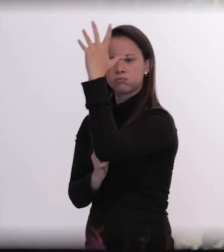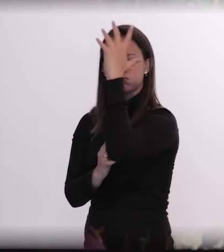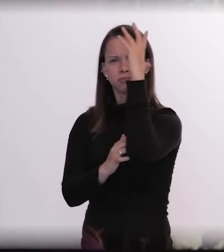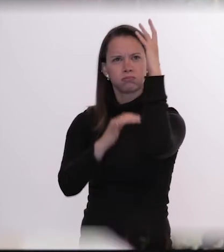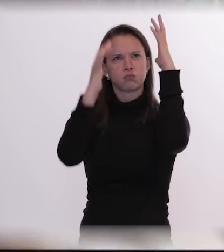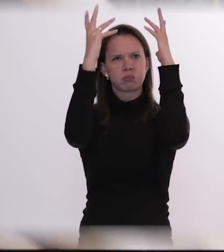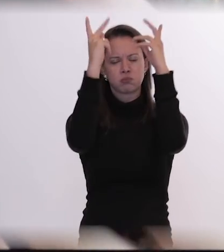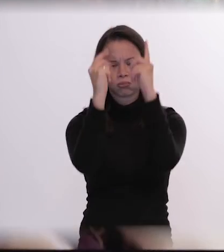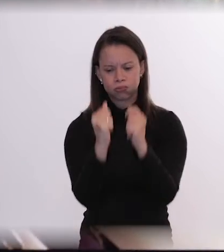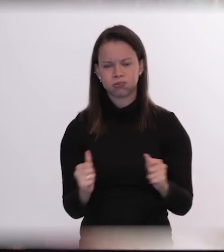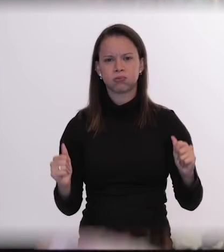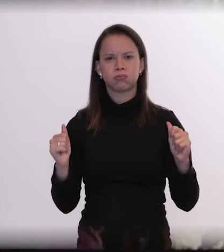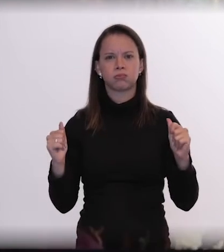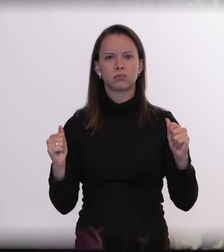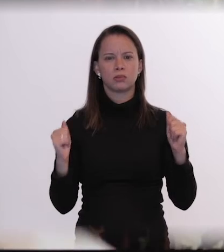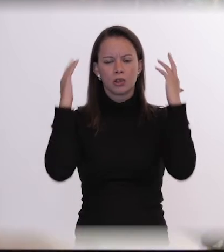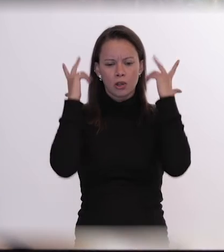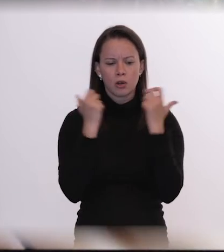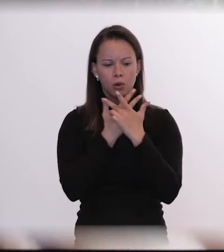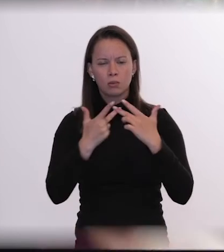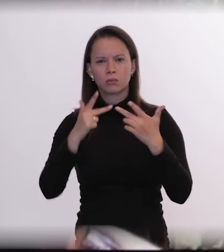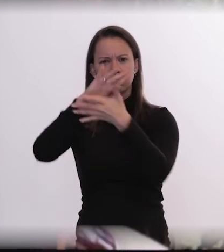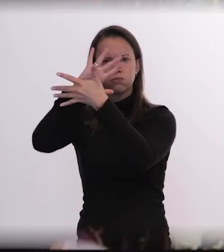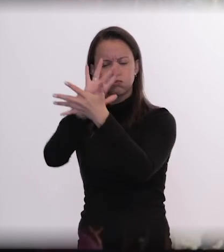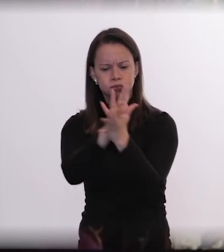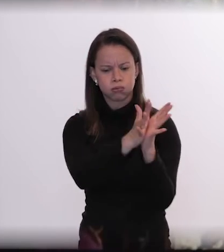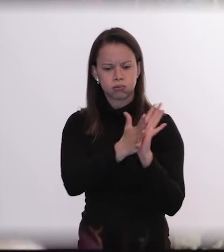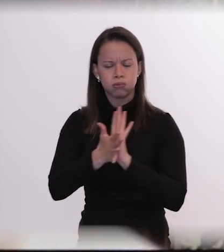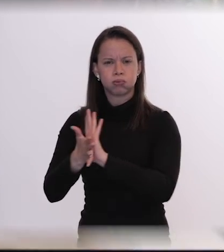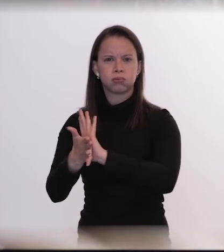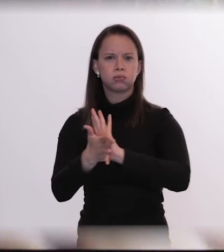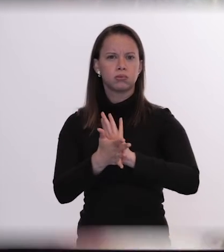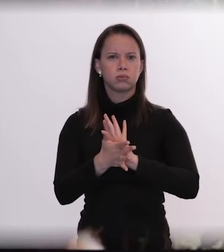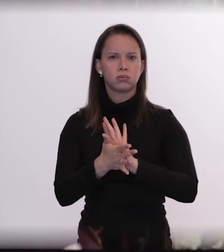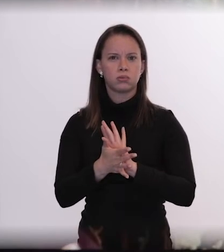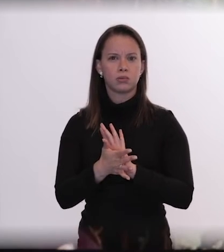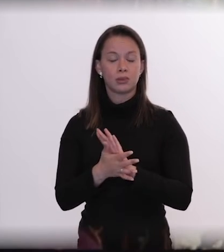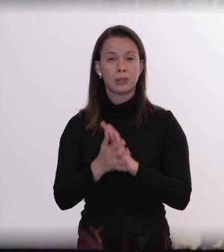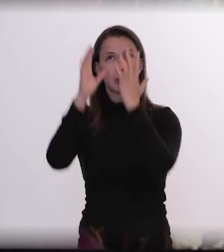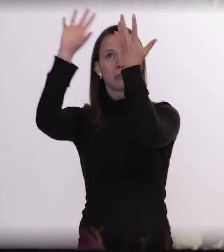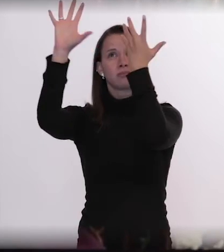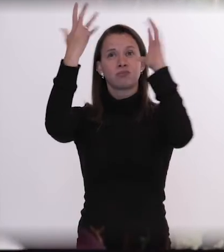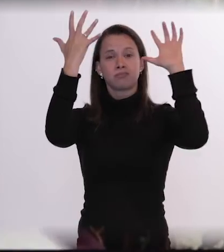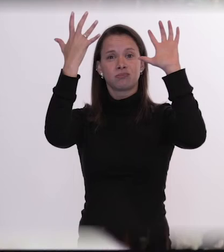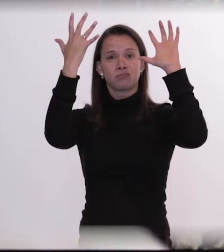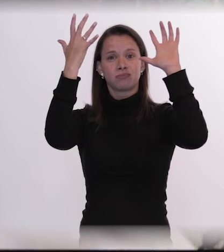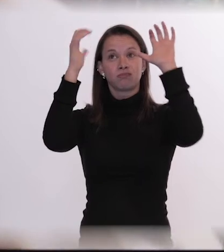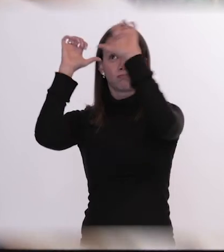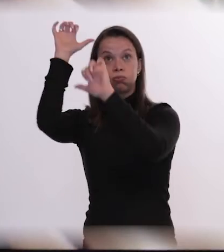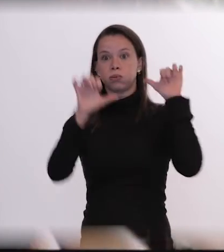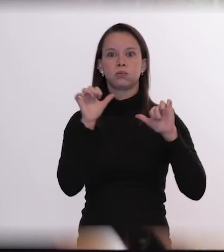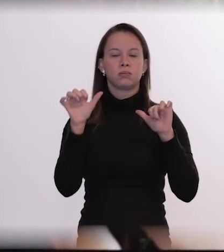do meio ambiente a radicalização da destruição da floresta a radicalização da emergência climática ela